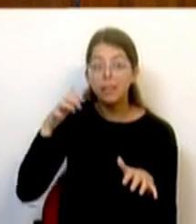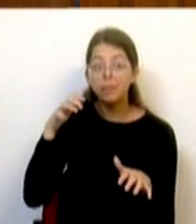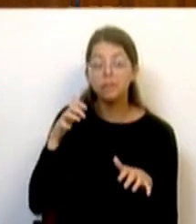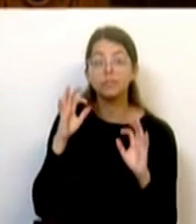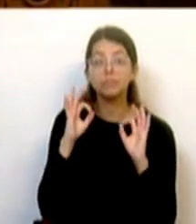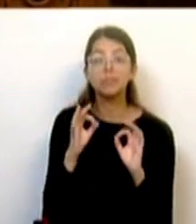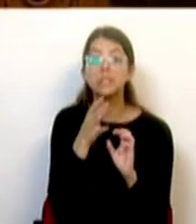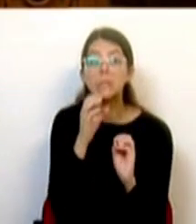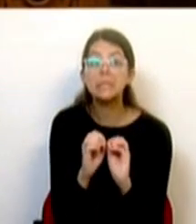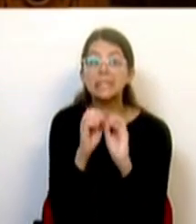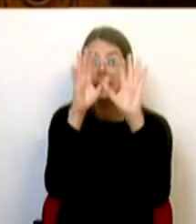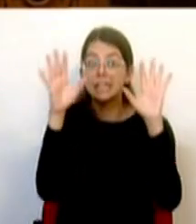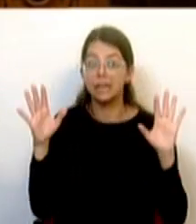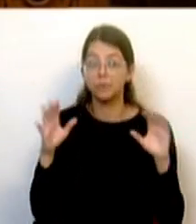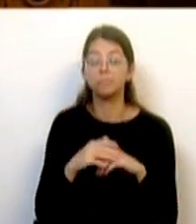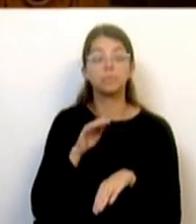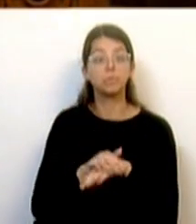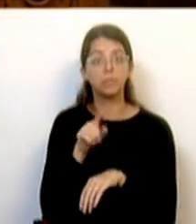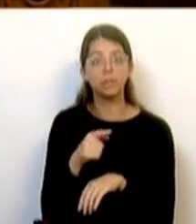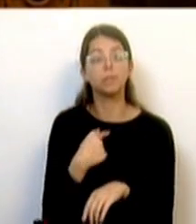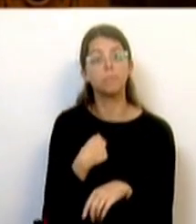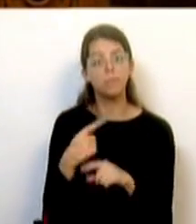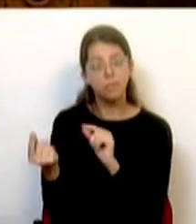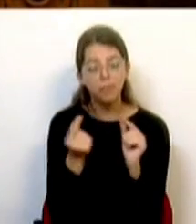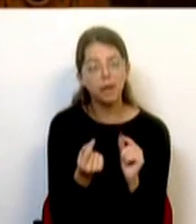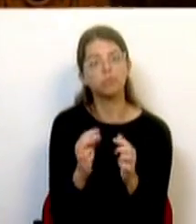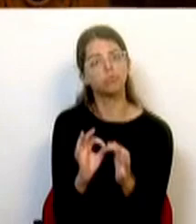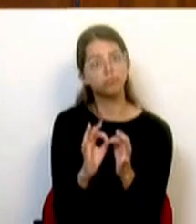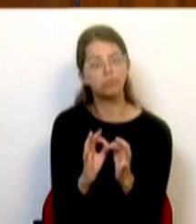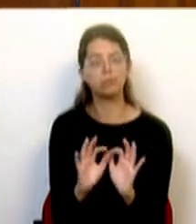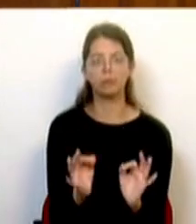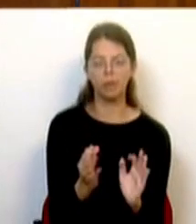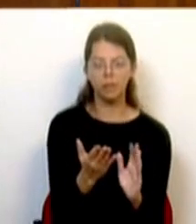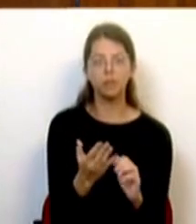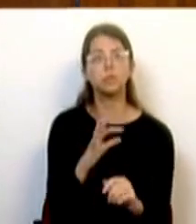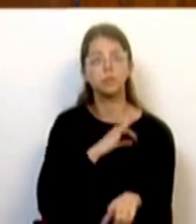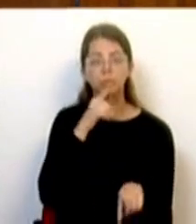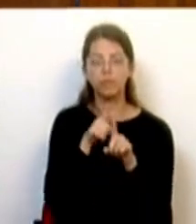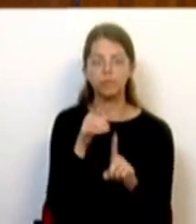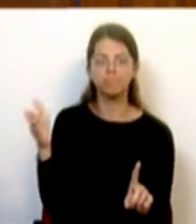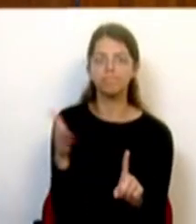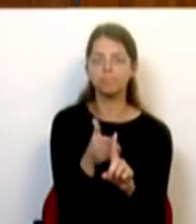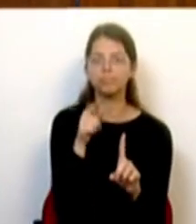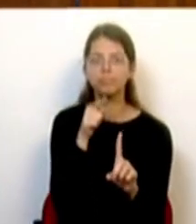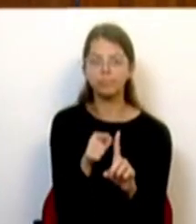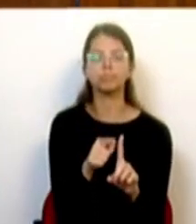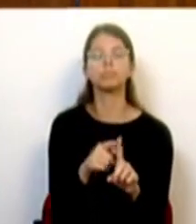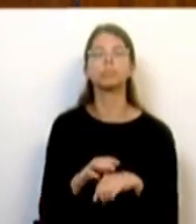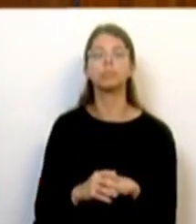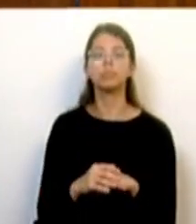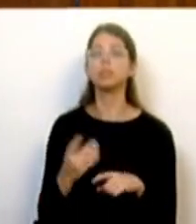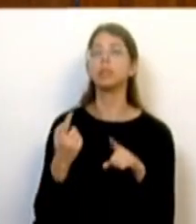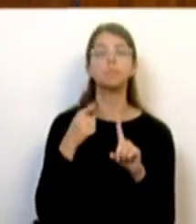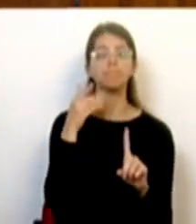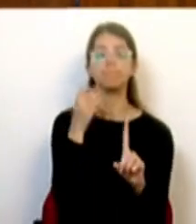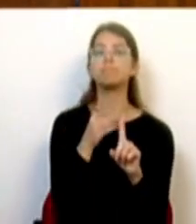com clareza. E por isso, porque prezo esse debate, Sras. e Srs. Deputados, vamos ao que interessa neste ponto. E o que